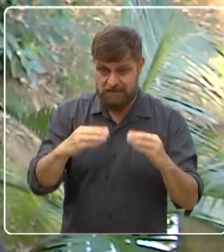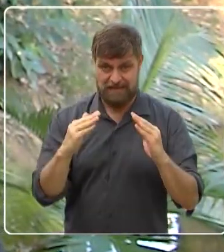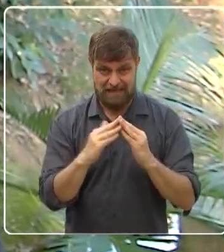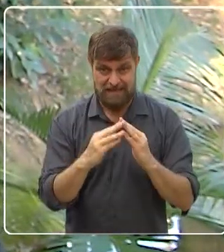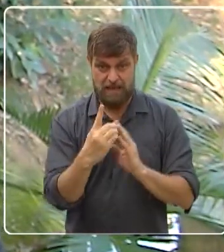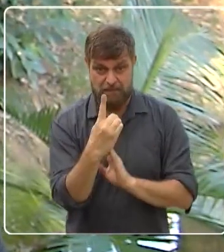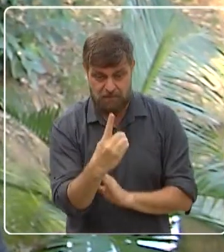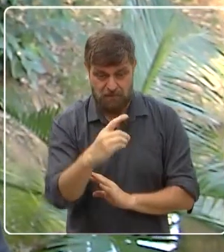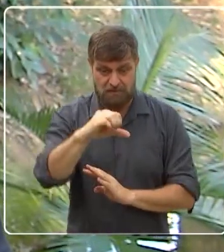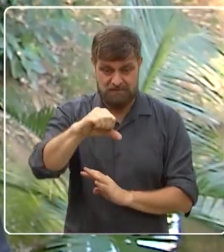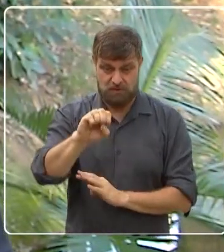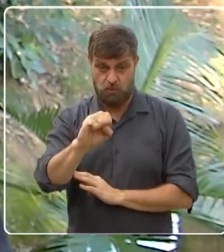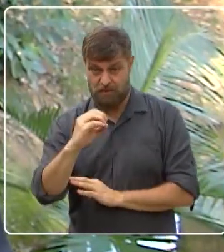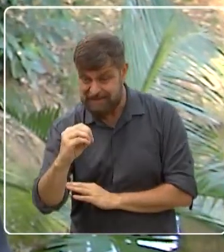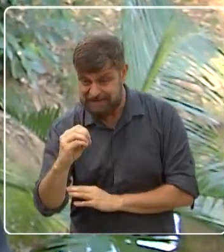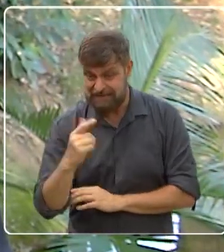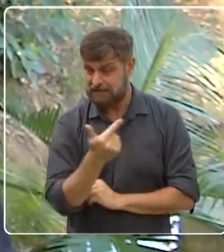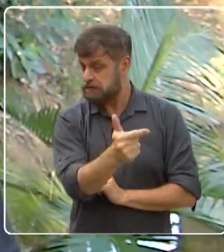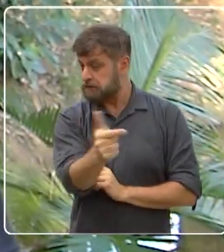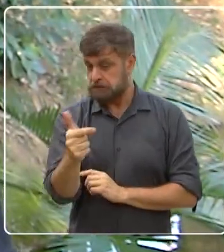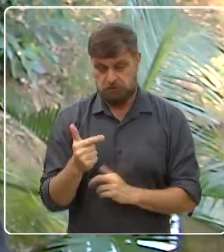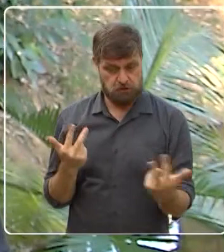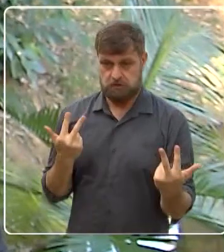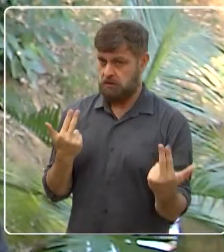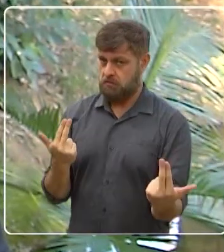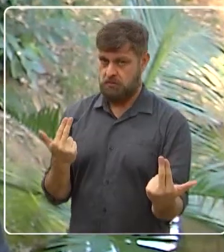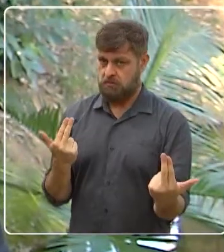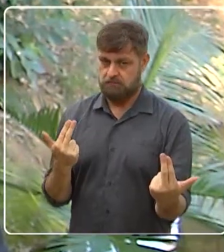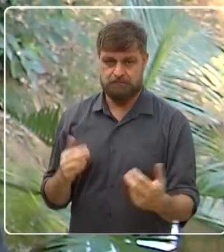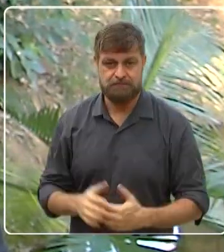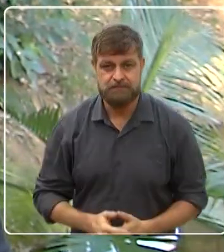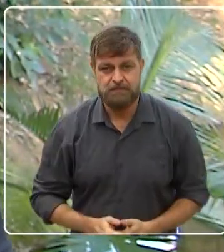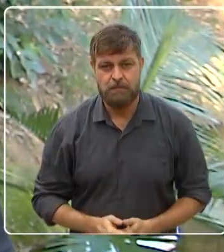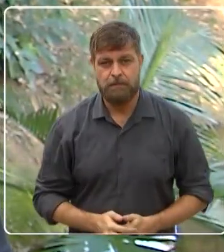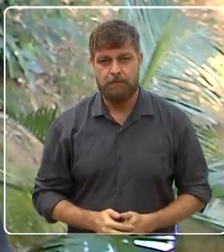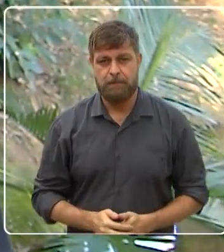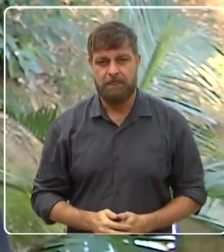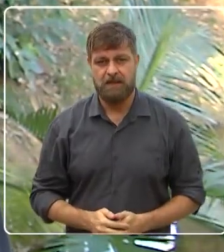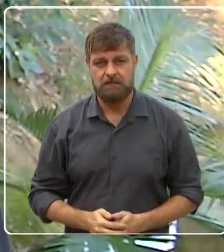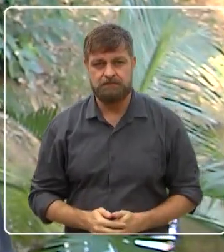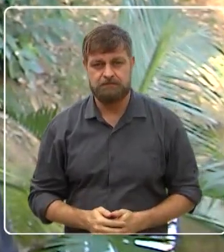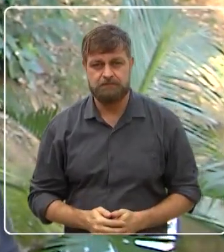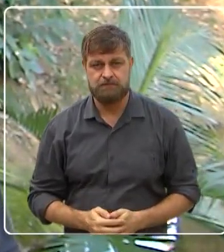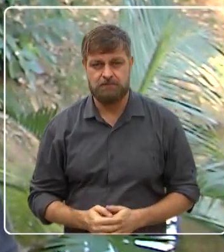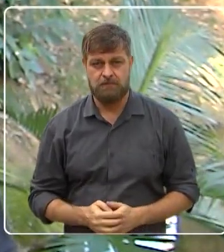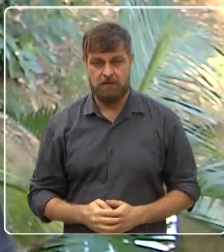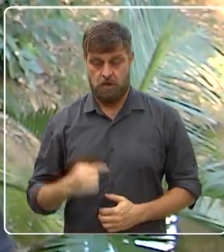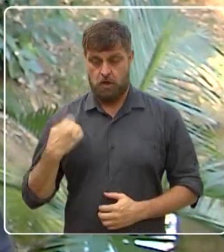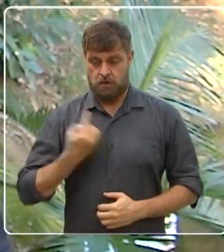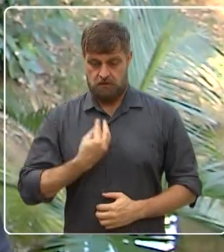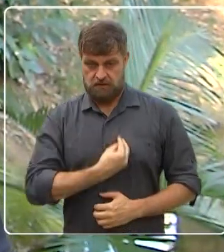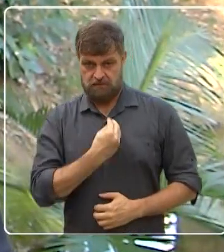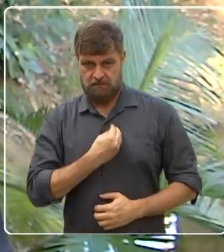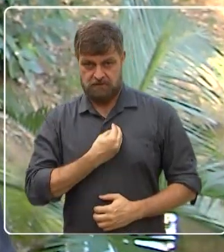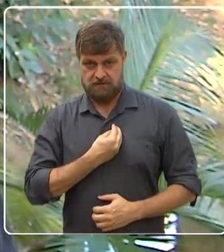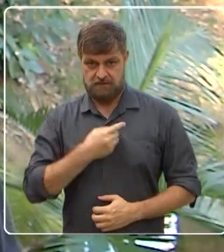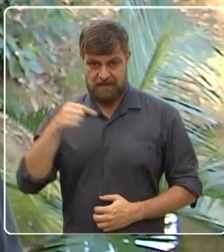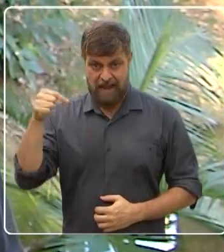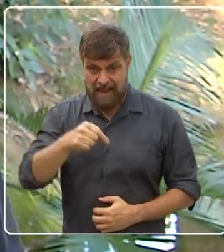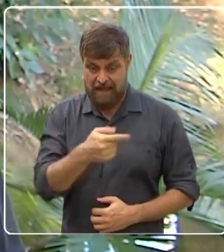1980, não tinha uma estrutura igual tem hoje. Entendeu? Lá onde nós estávamos não